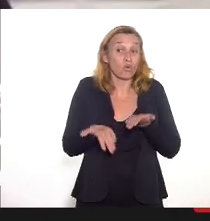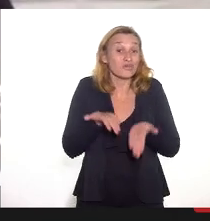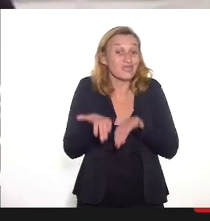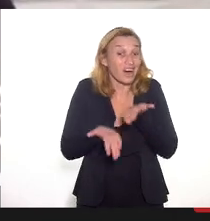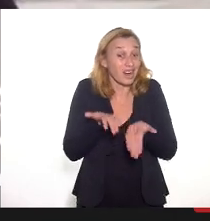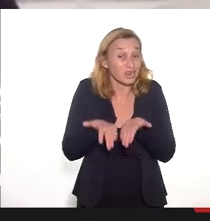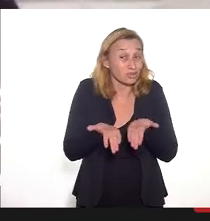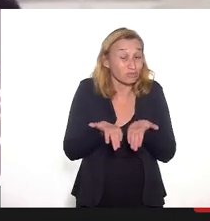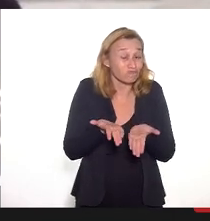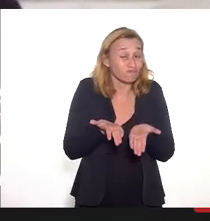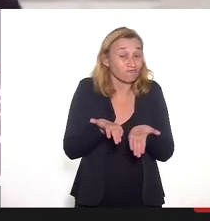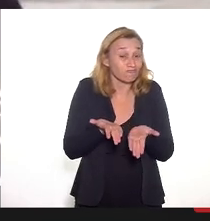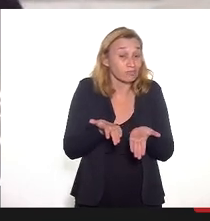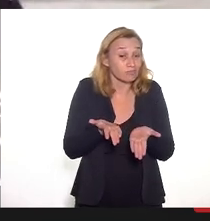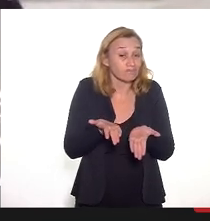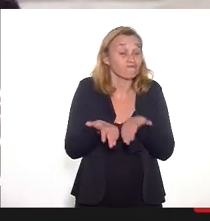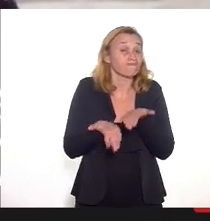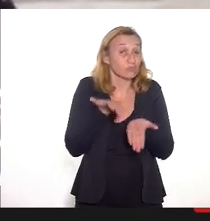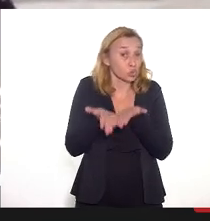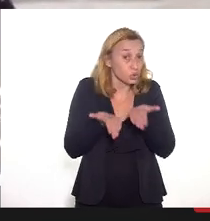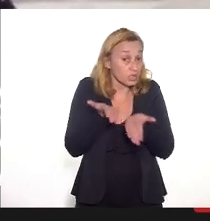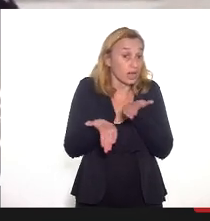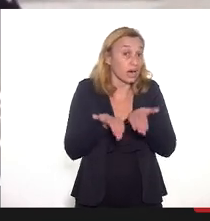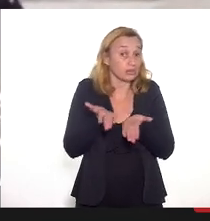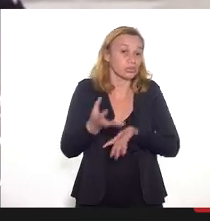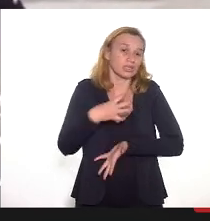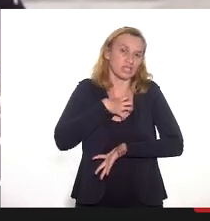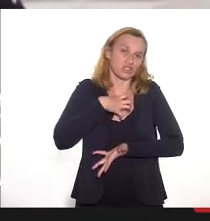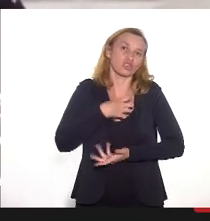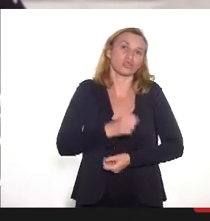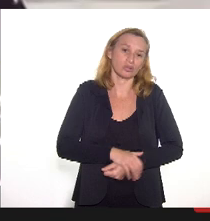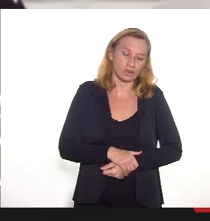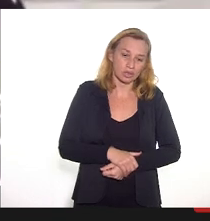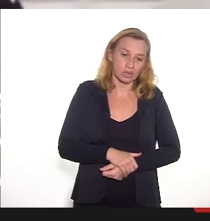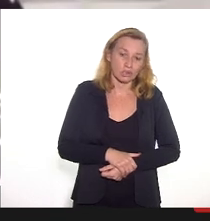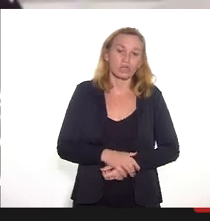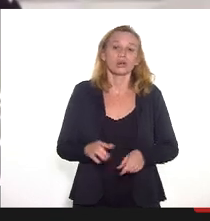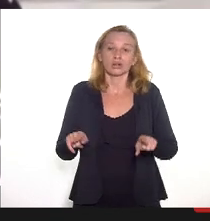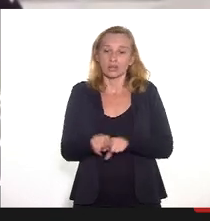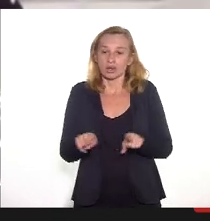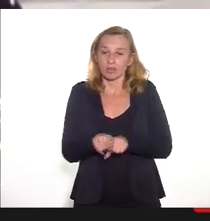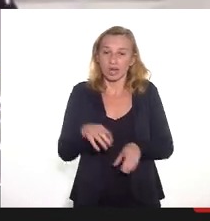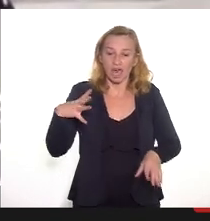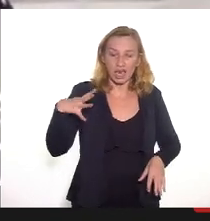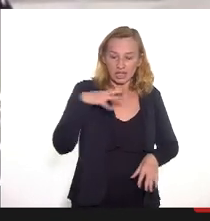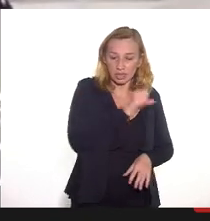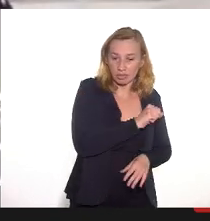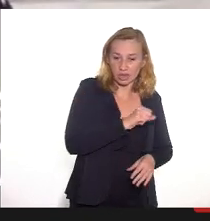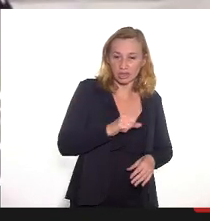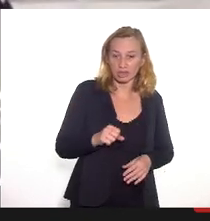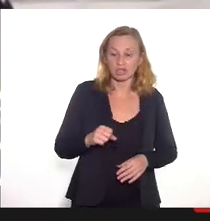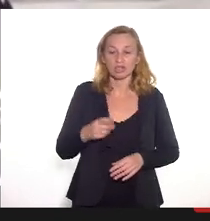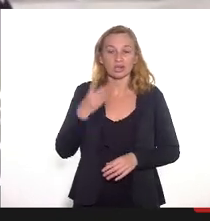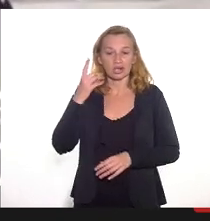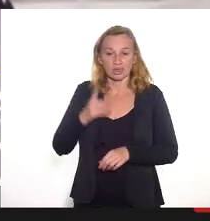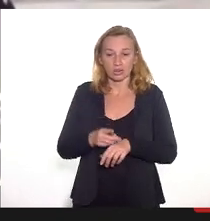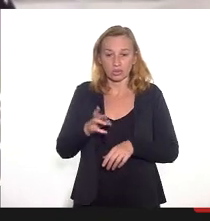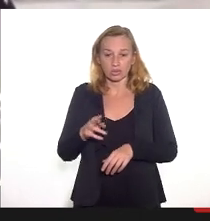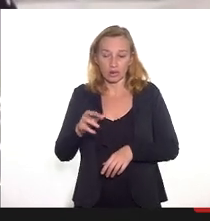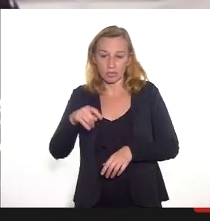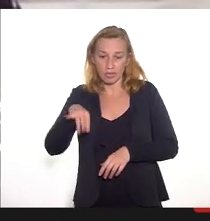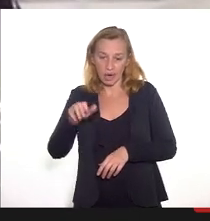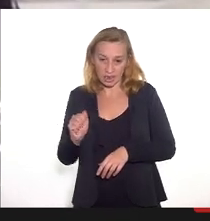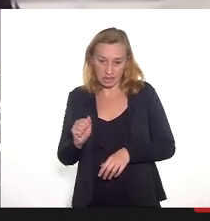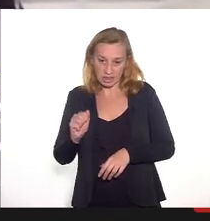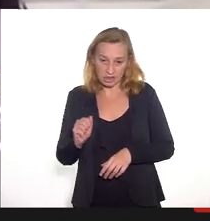mas eu vou dizer com devido cuidado nesse sentido. e aí eu vou rapidamente passar já para a doutora Márcia Gustosa, que aí a